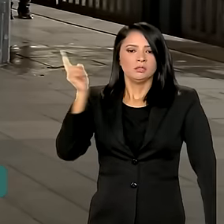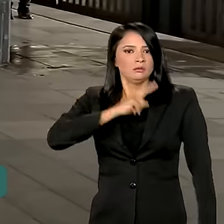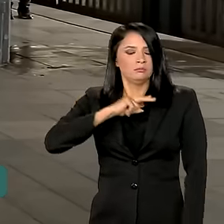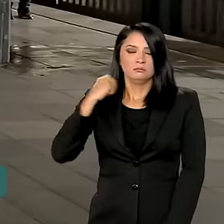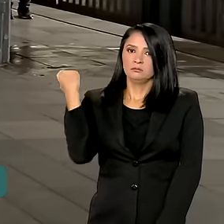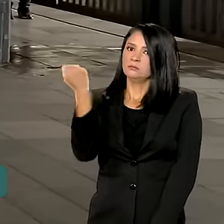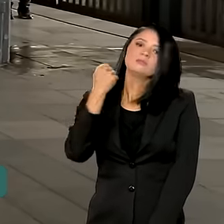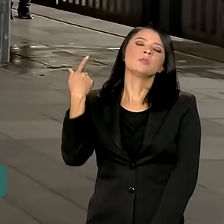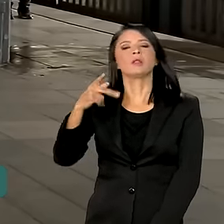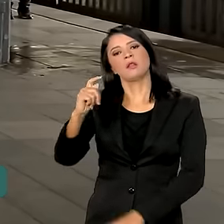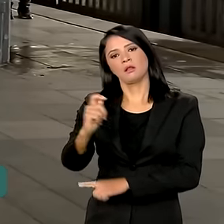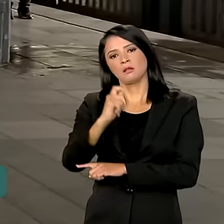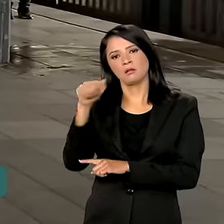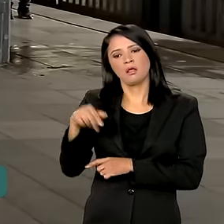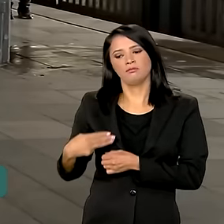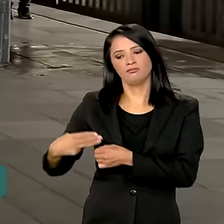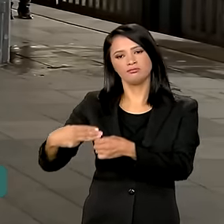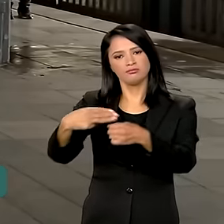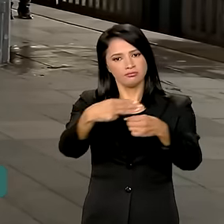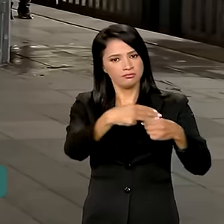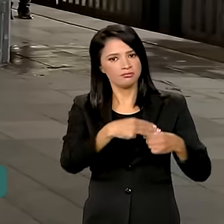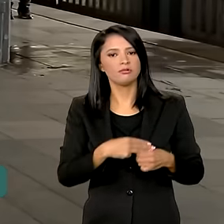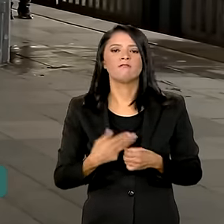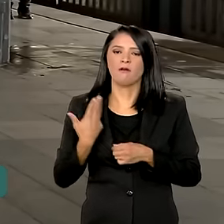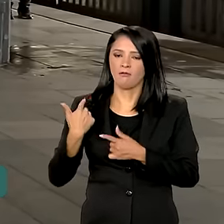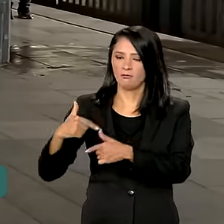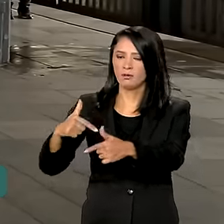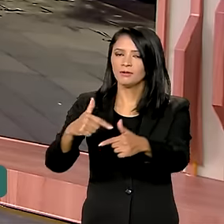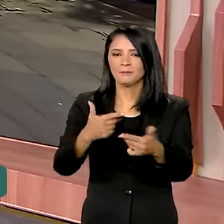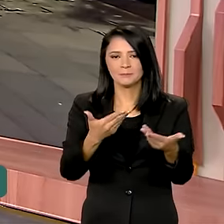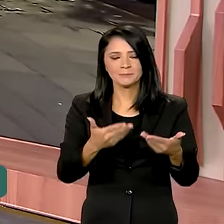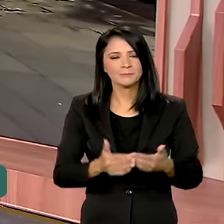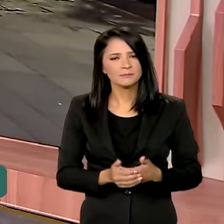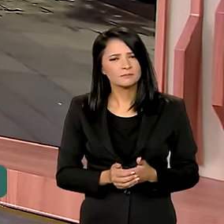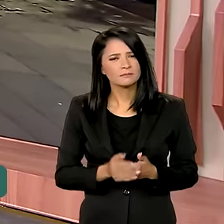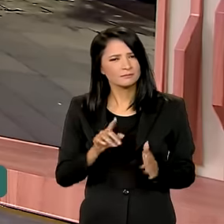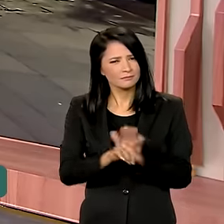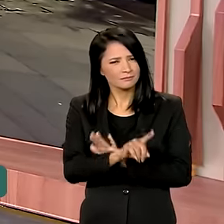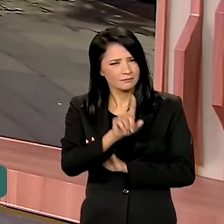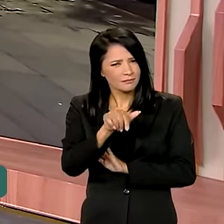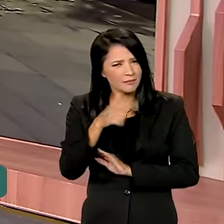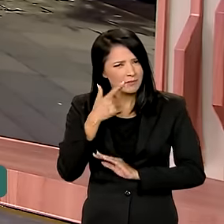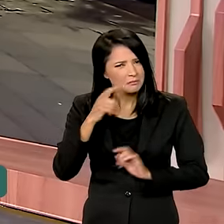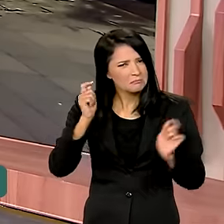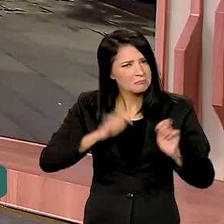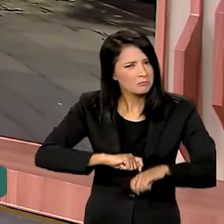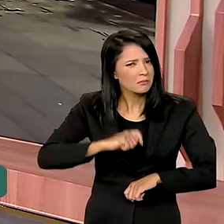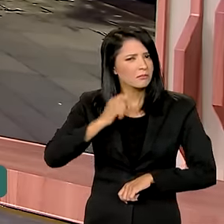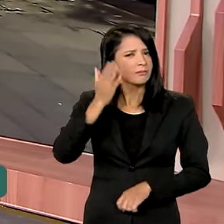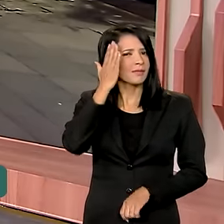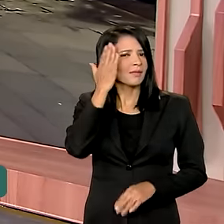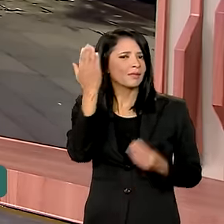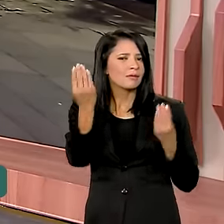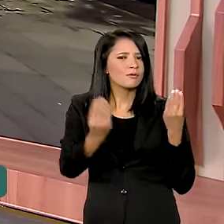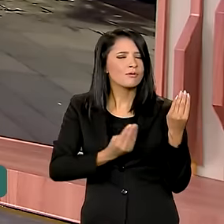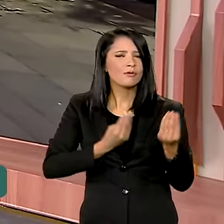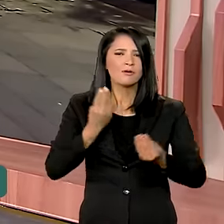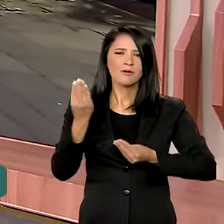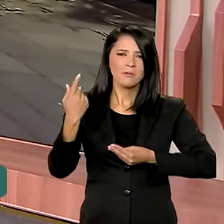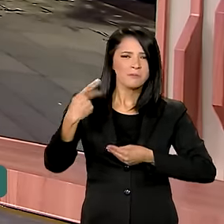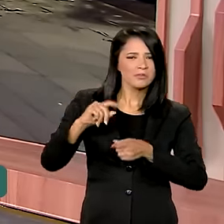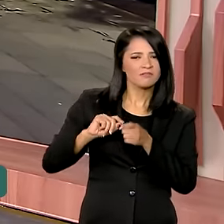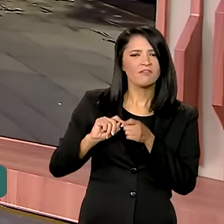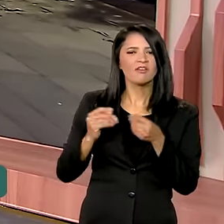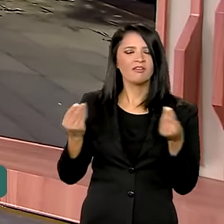de calamidade pública aqui nos municípios do Rio Grande do Sul. Vanessa? Agora, Luana, dá para saber, né? Como estão